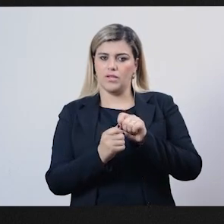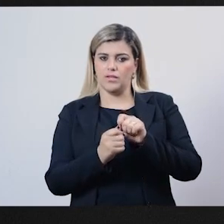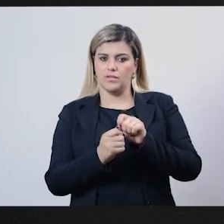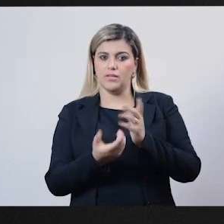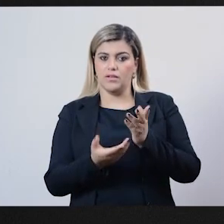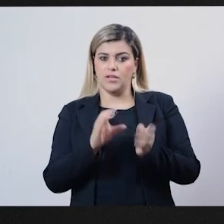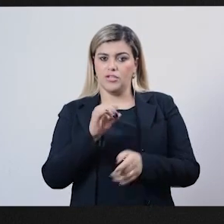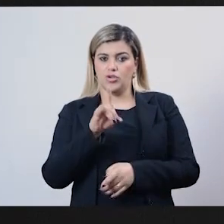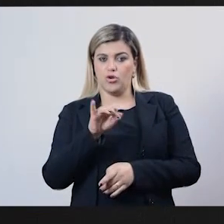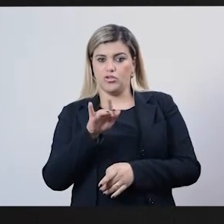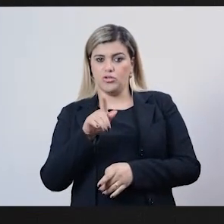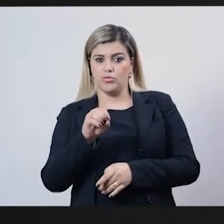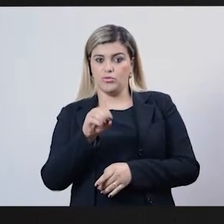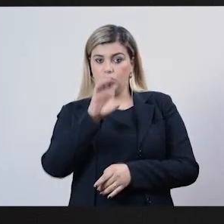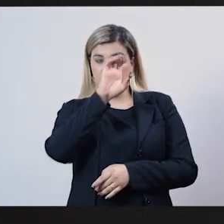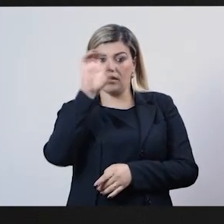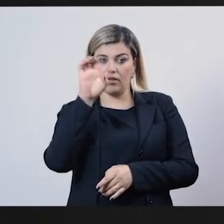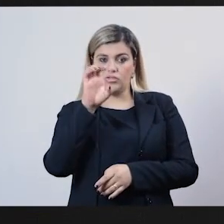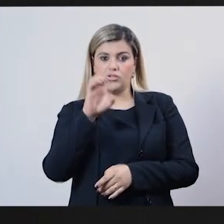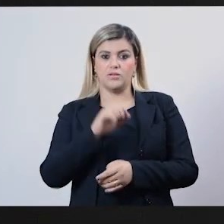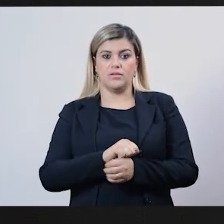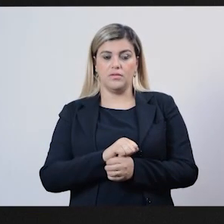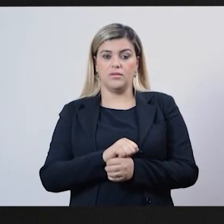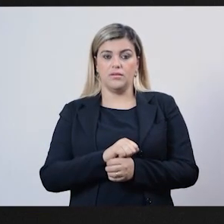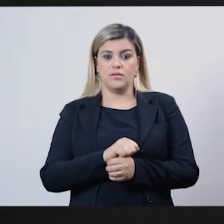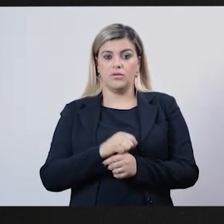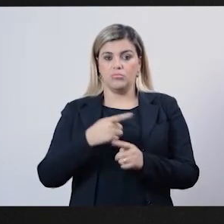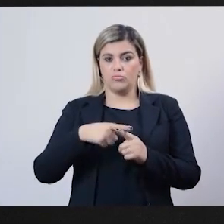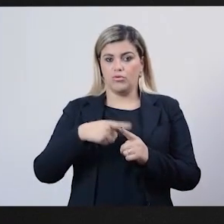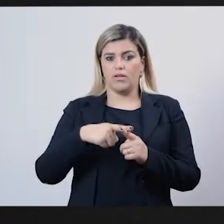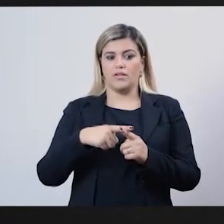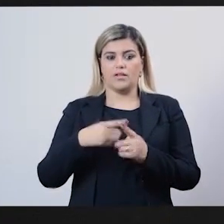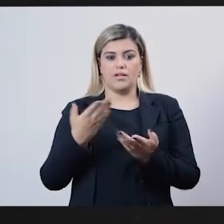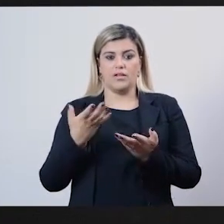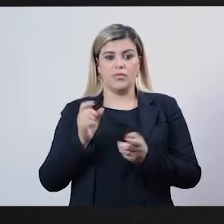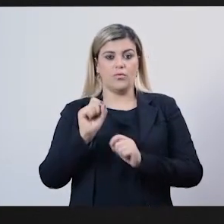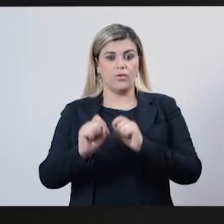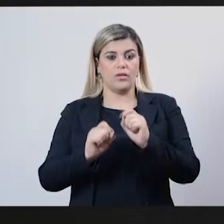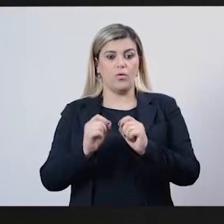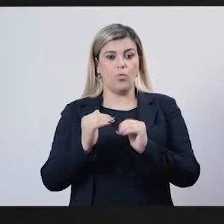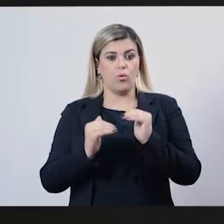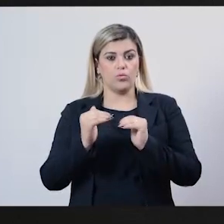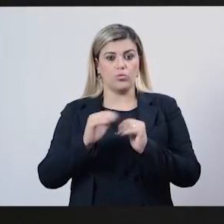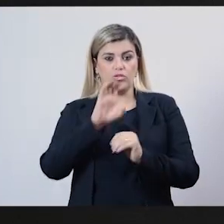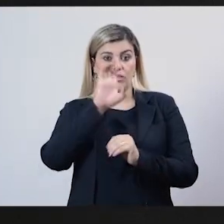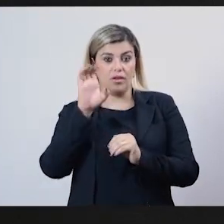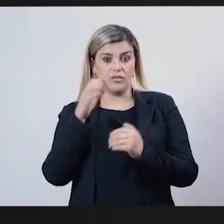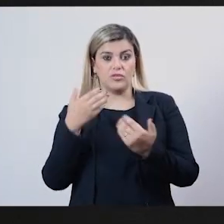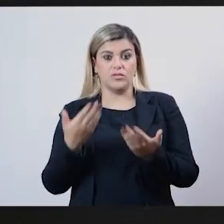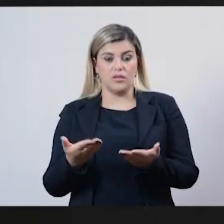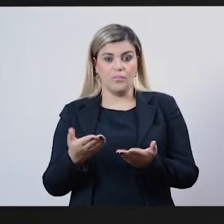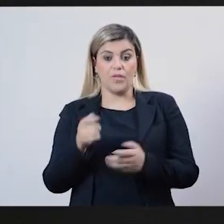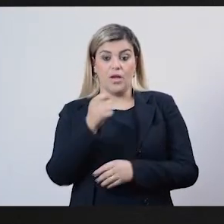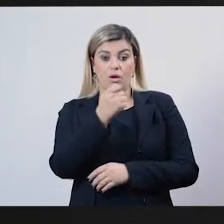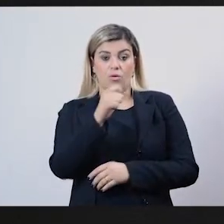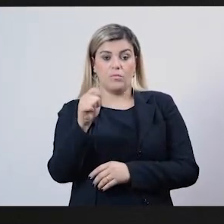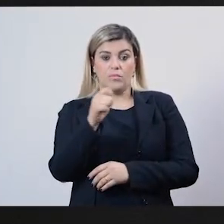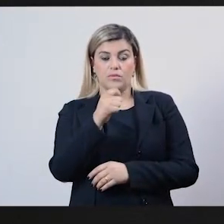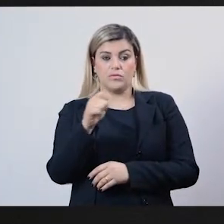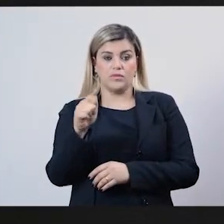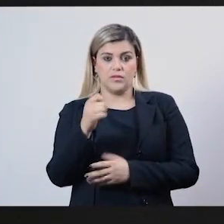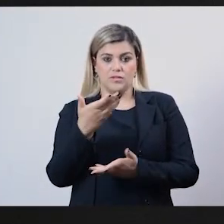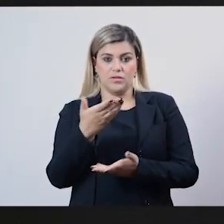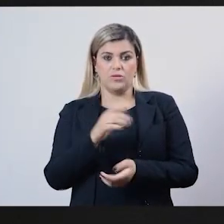aquele estatuto. Já tinha ali a necessidade do controle ético-social. Aí uma associação, que é uma associação caráter